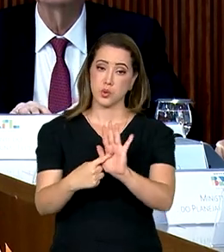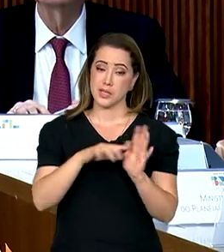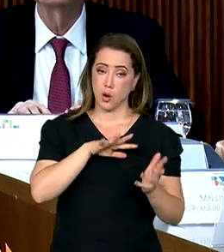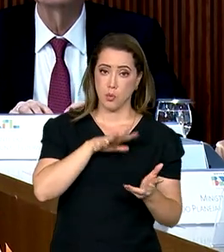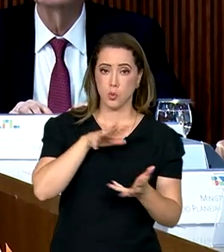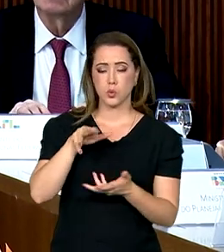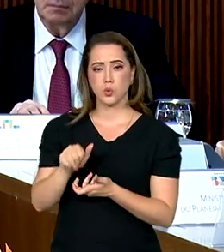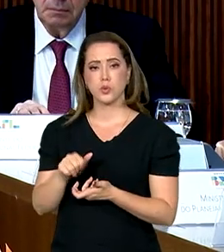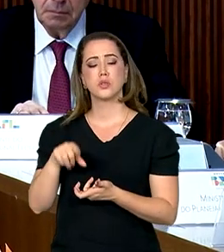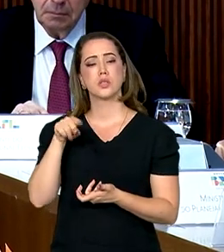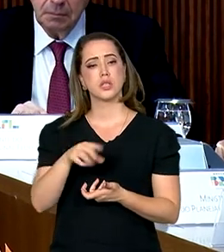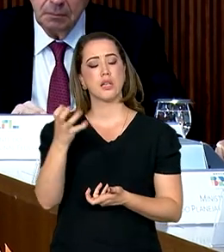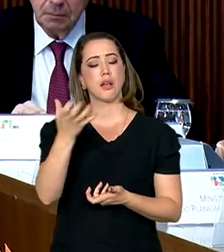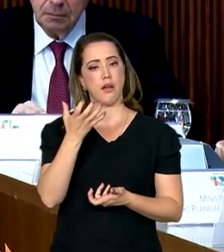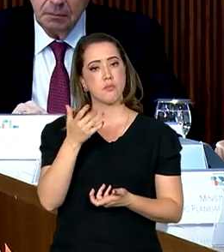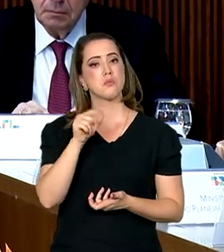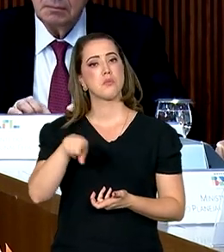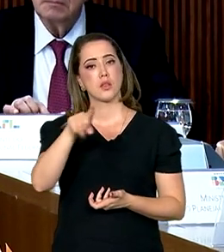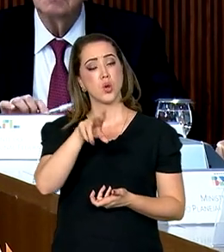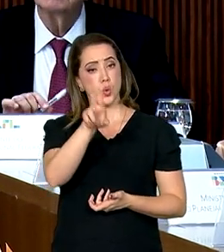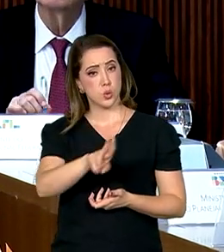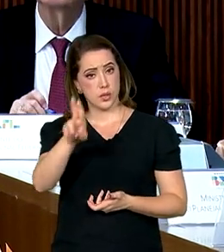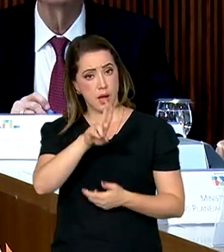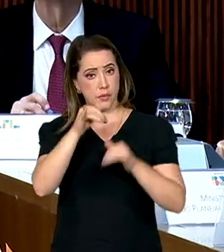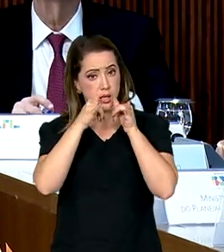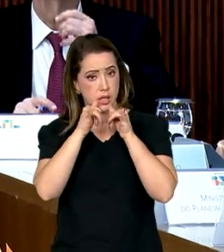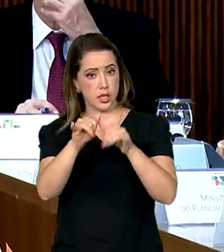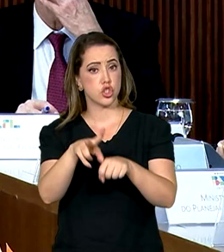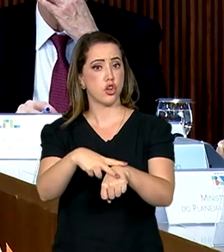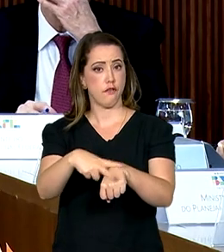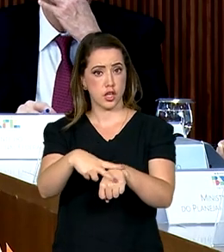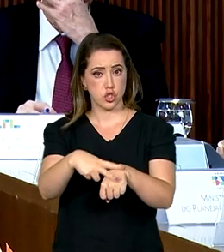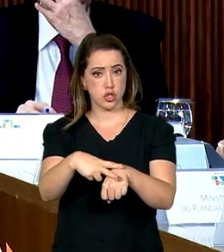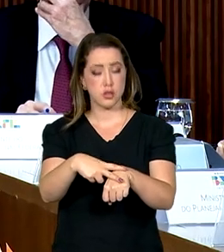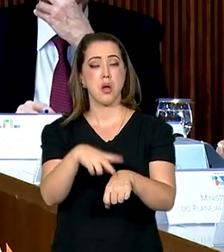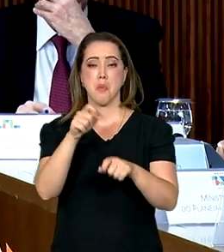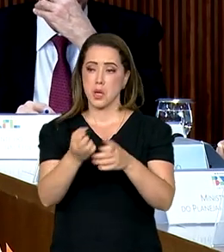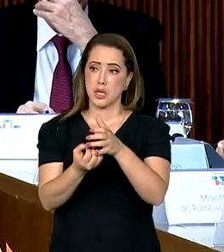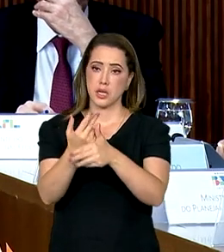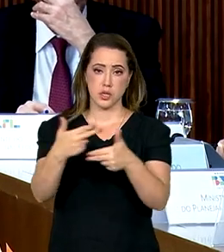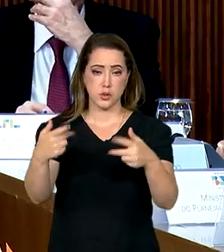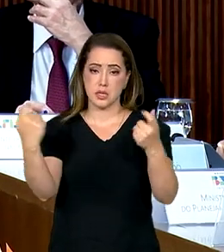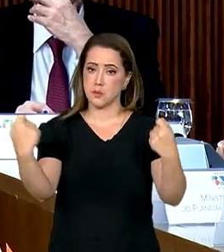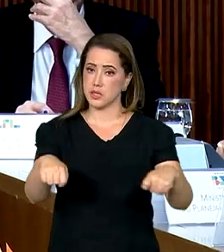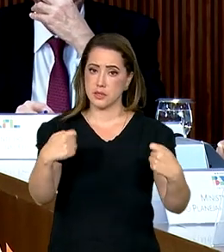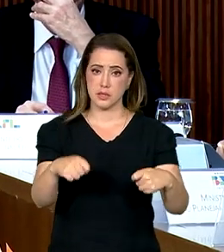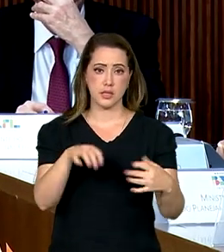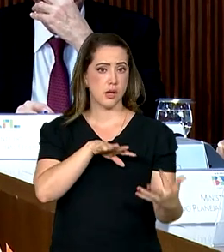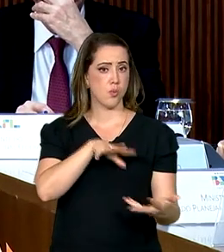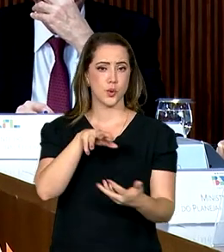mundo que quem quiser utilizar a energia verde para produzir aquilo que é necessário à